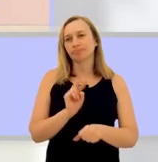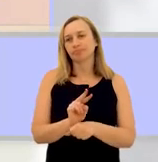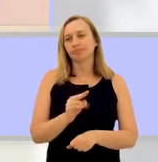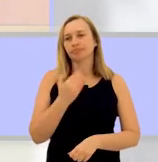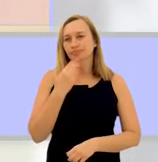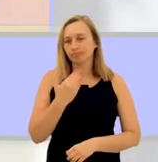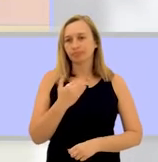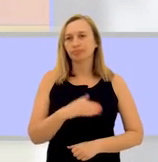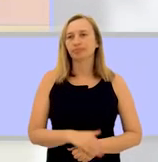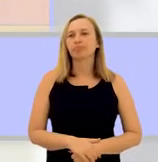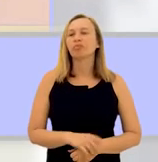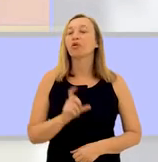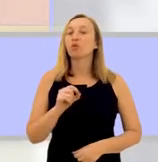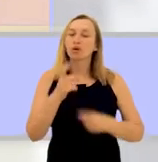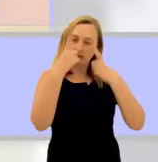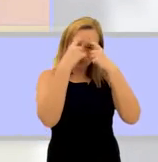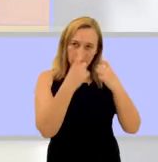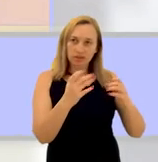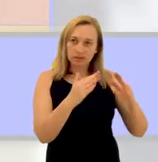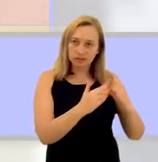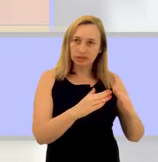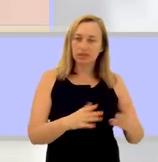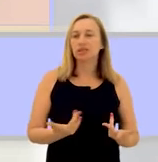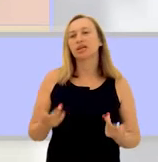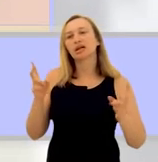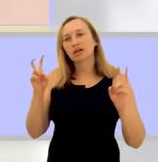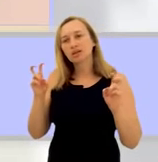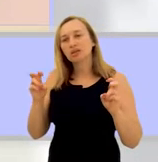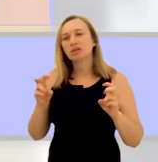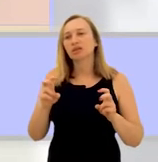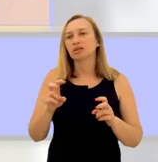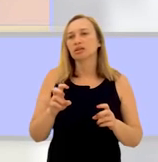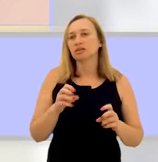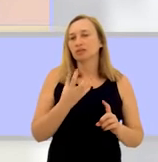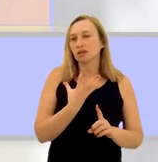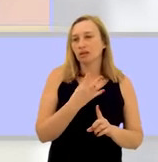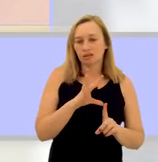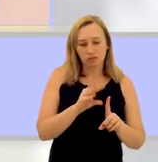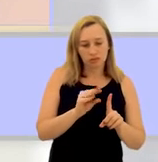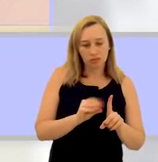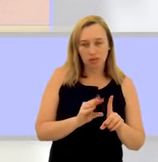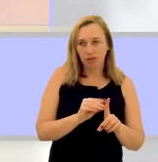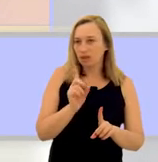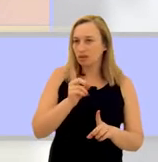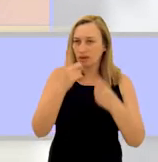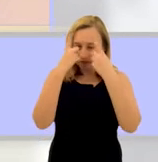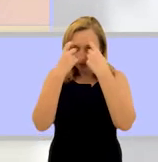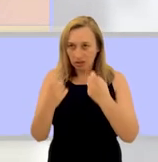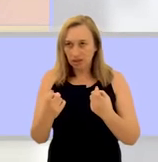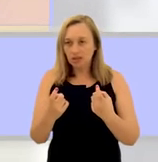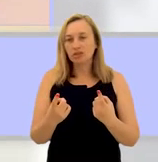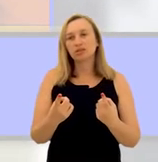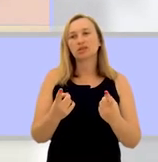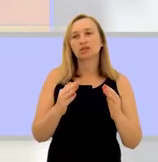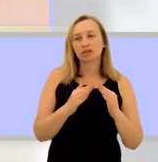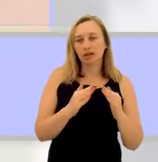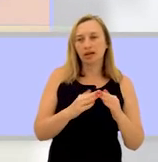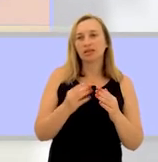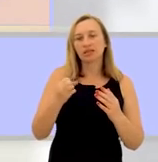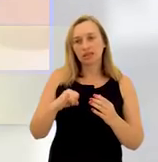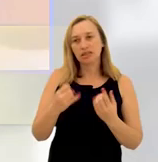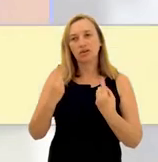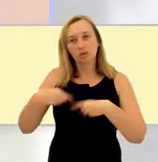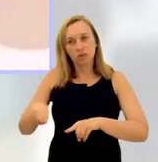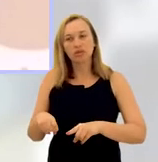de protetiva. Então, o que é violência doméstica? Então, tem casos, por exemplo, como eu falei, de assédio, que não é a violência doméstica. Então, é violência contra a mulher.